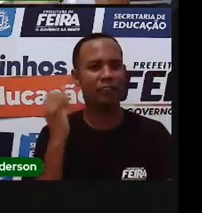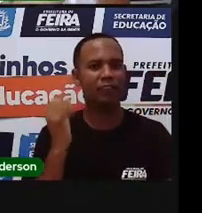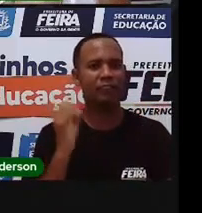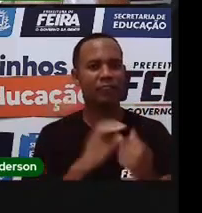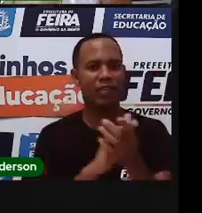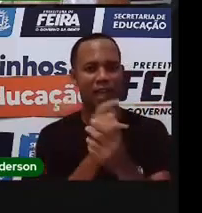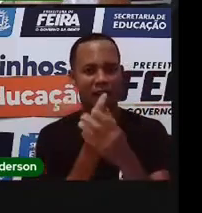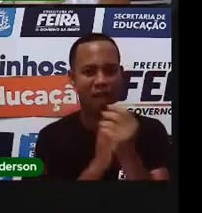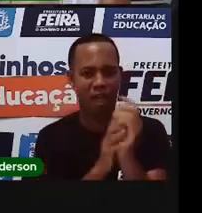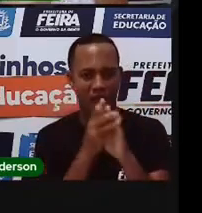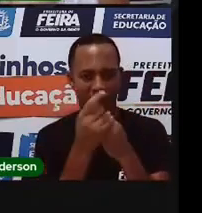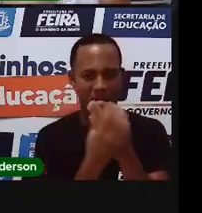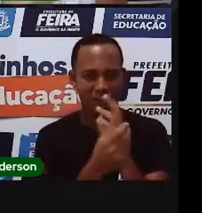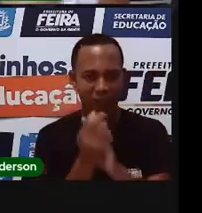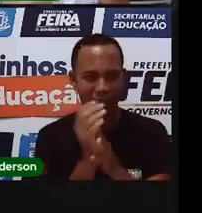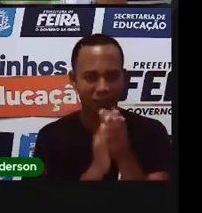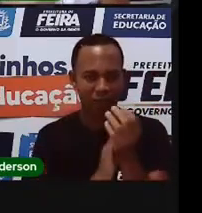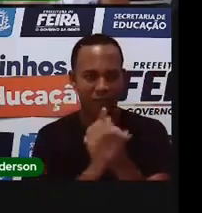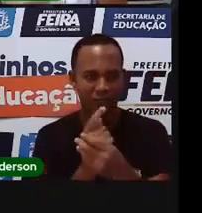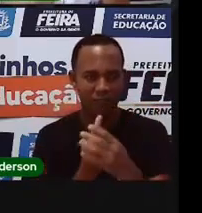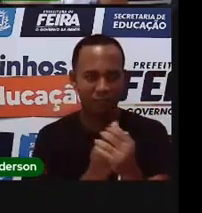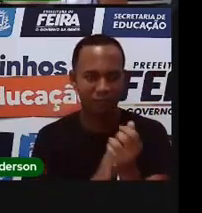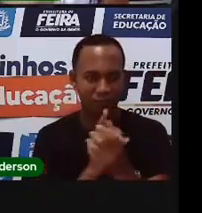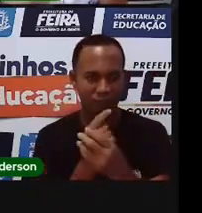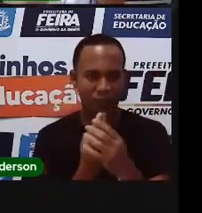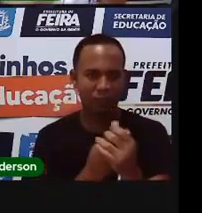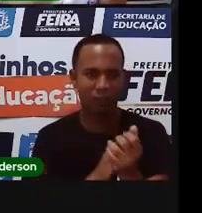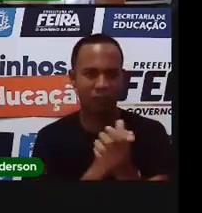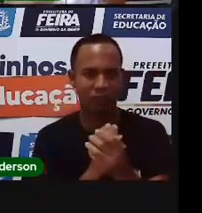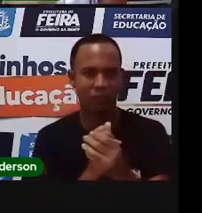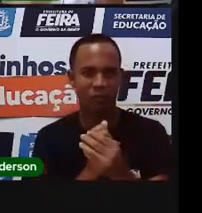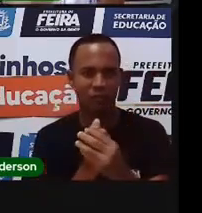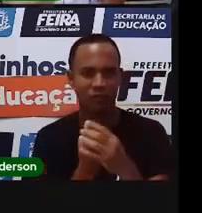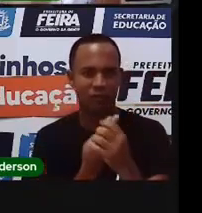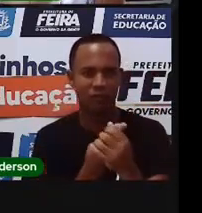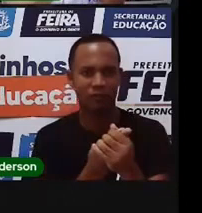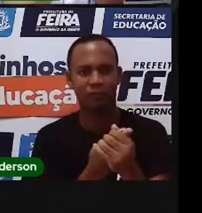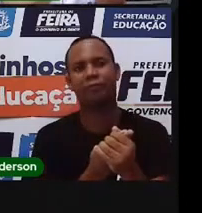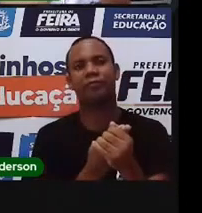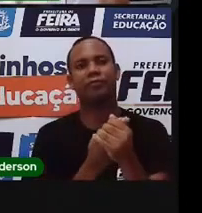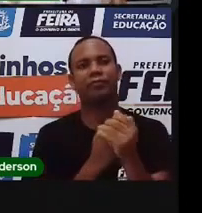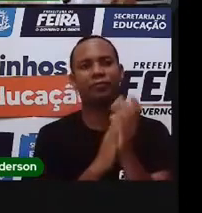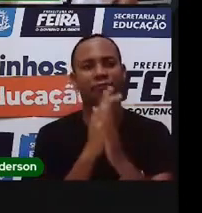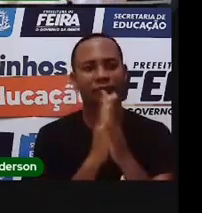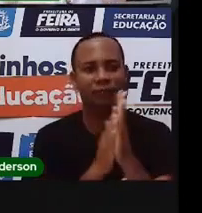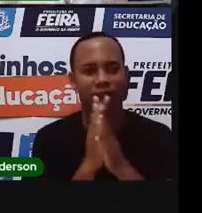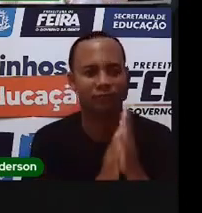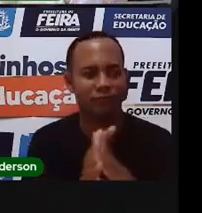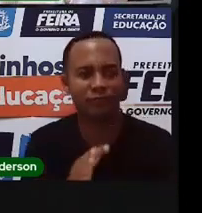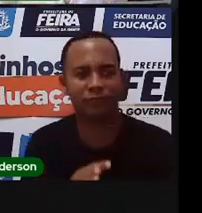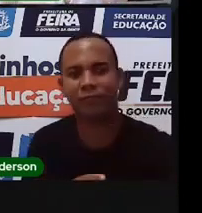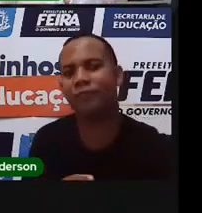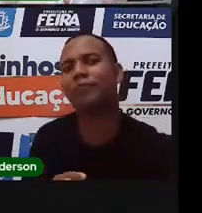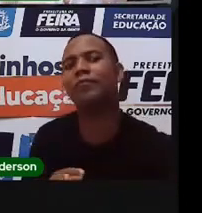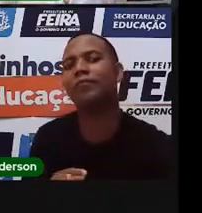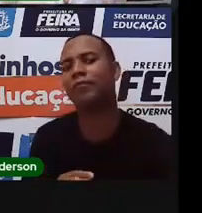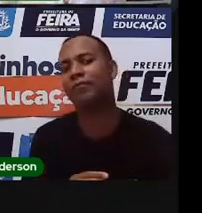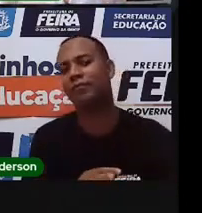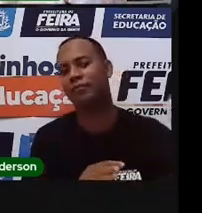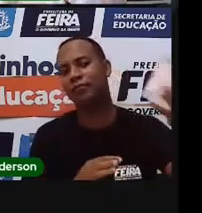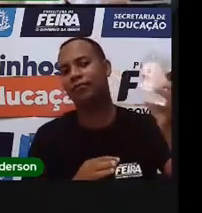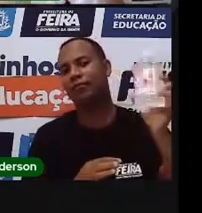Lavem as mãos. Lava uma mão, lava outra, lava uma mão. Usem álcool em gel,